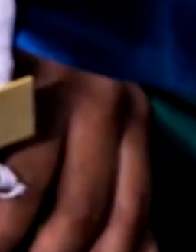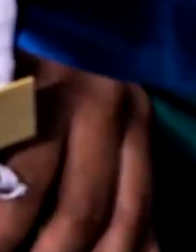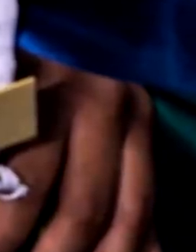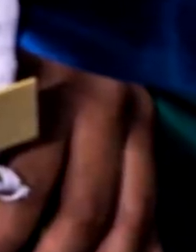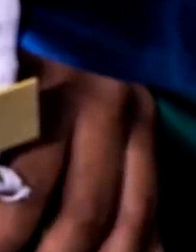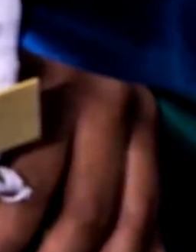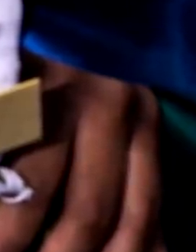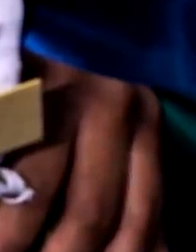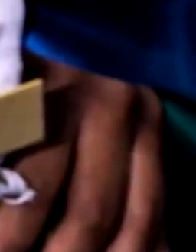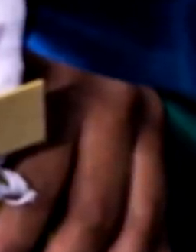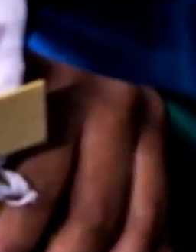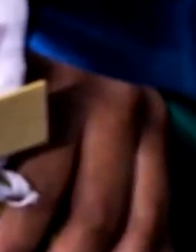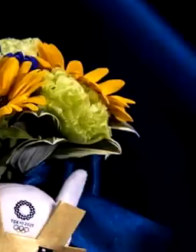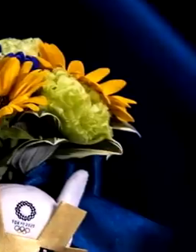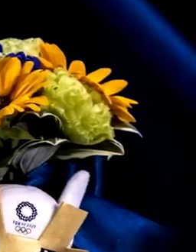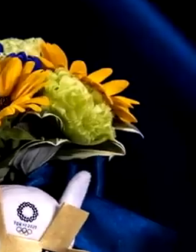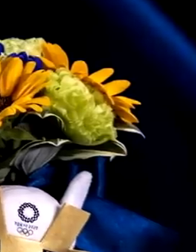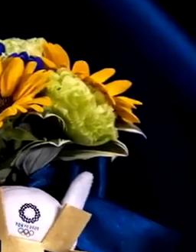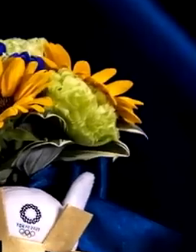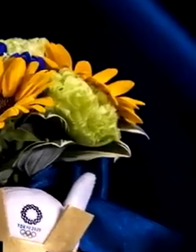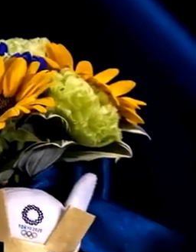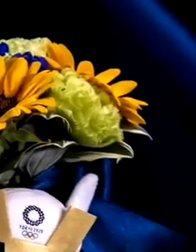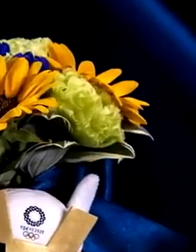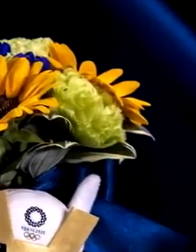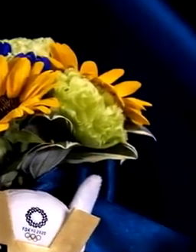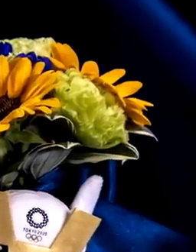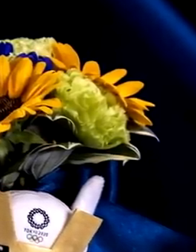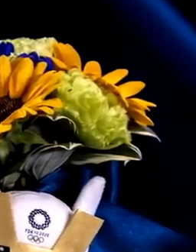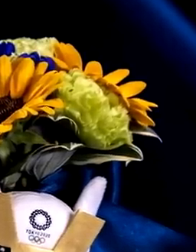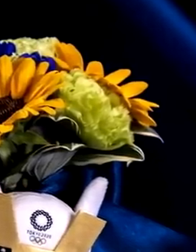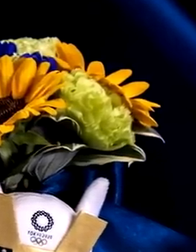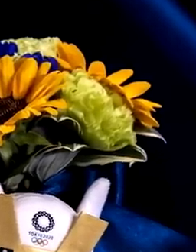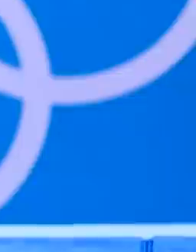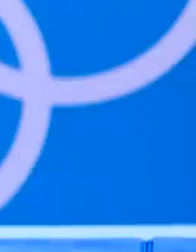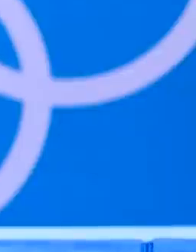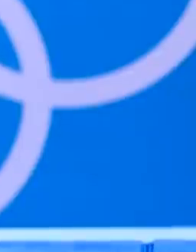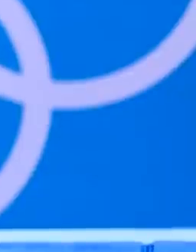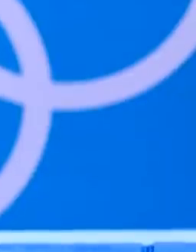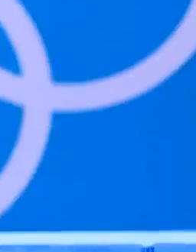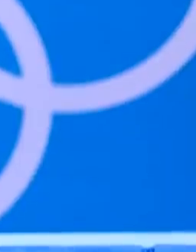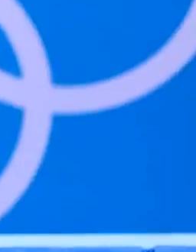Transcrição Transcrição e Legendas Pedro Negri